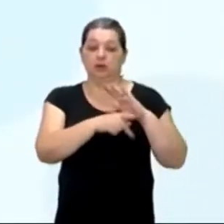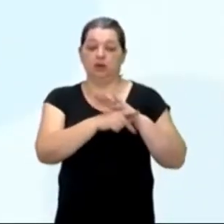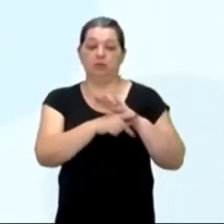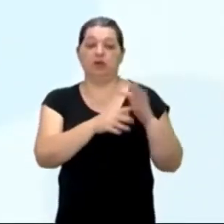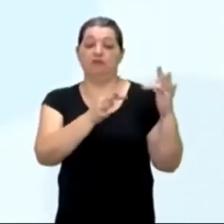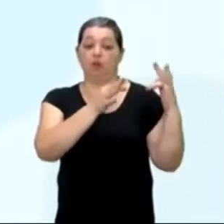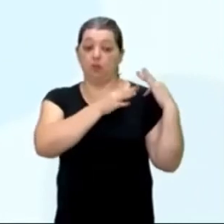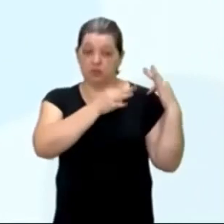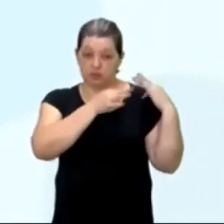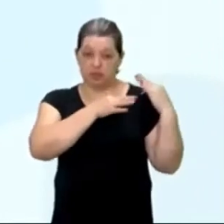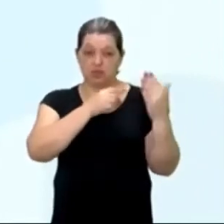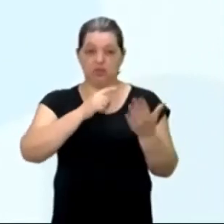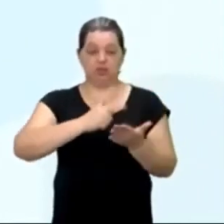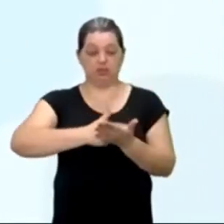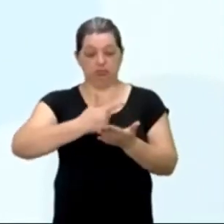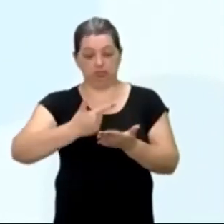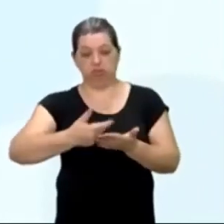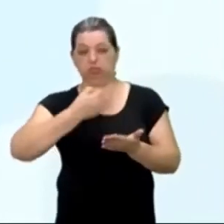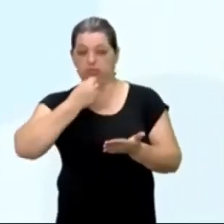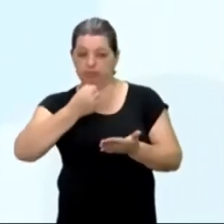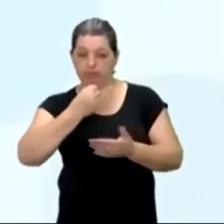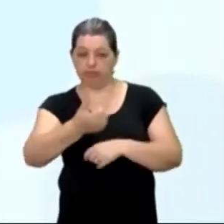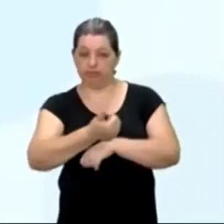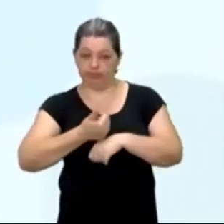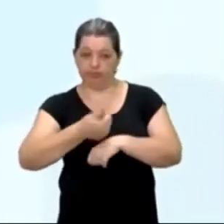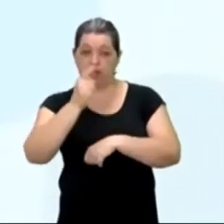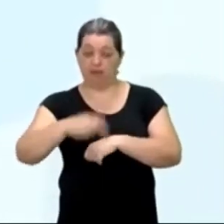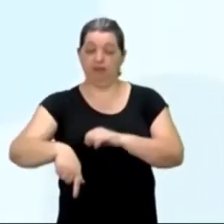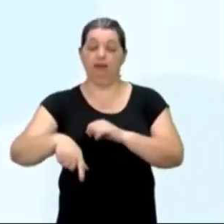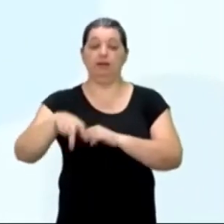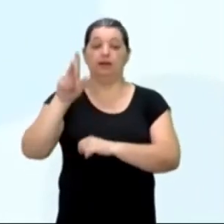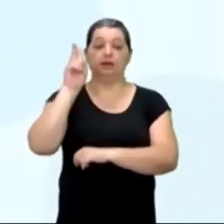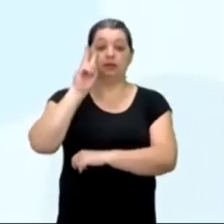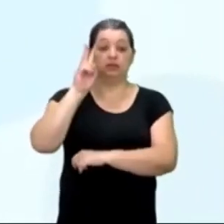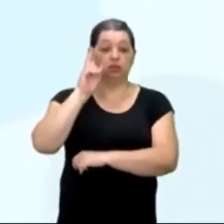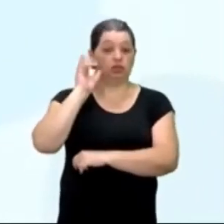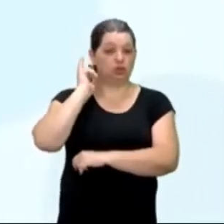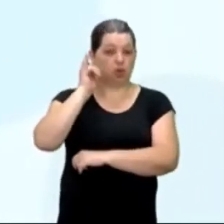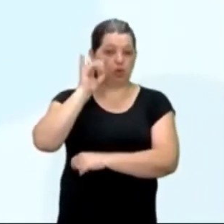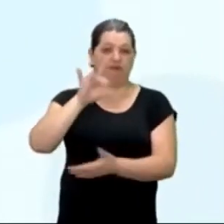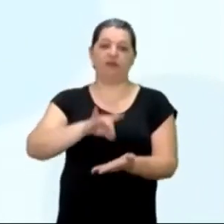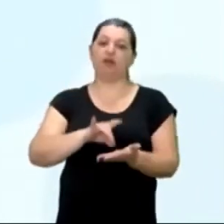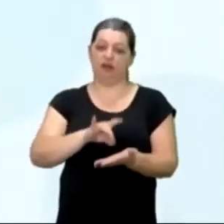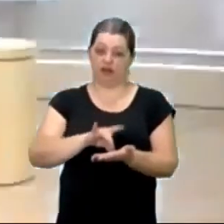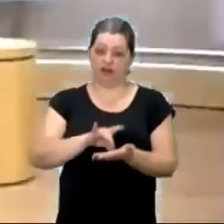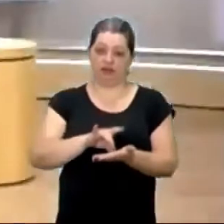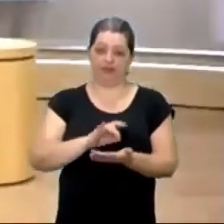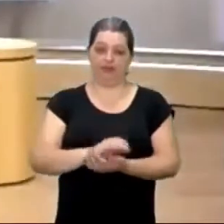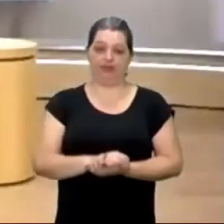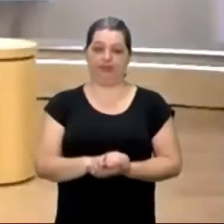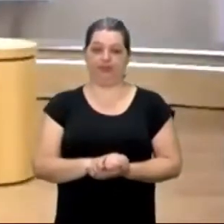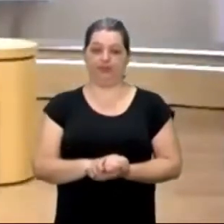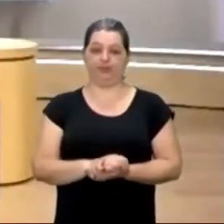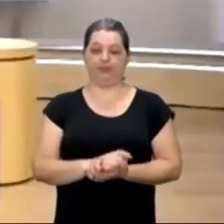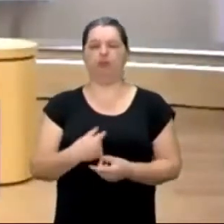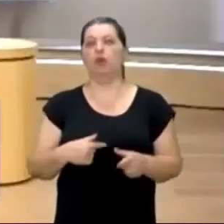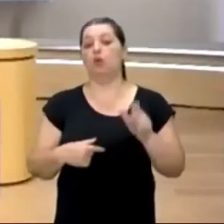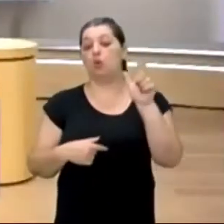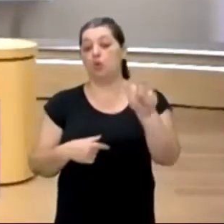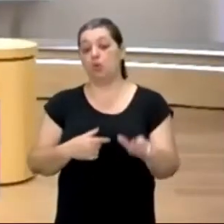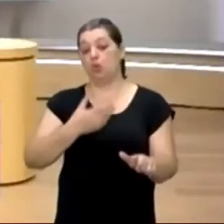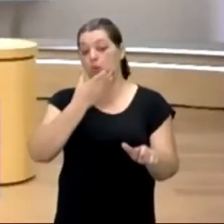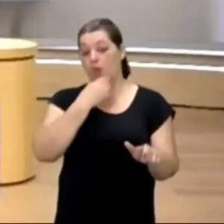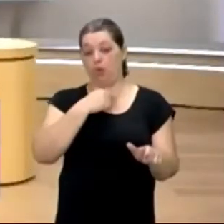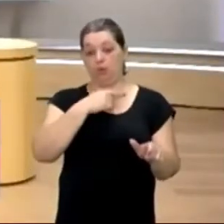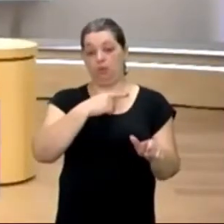retratar fatos, verídicos, é retratar fatos reais, então, eu vou falar para vocês, o que esse jornalista, do livro, fala